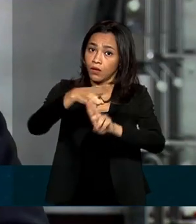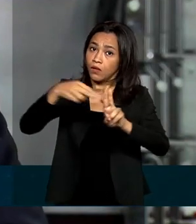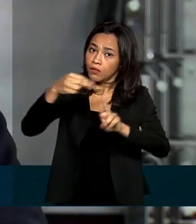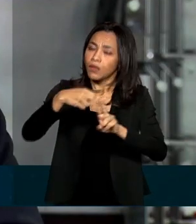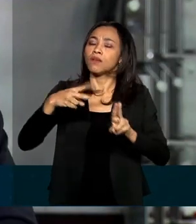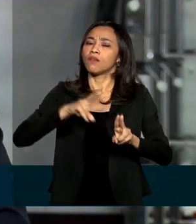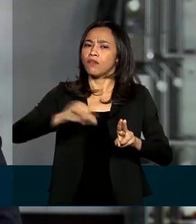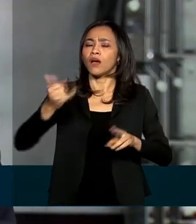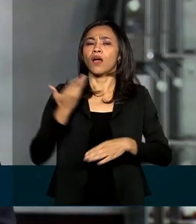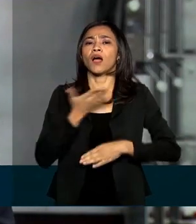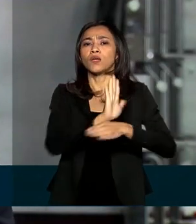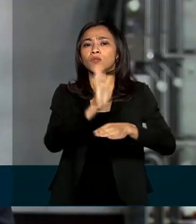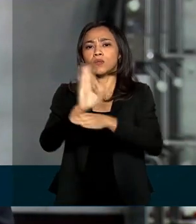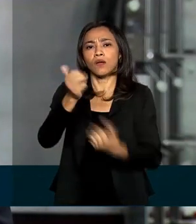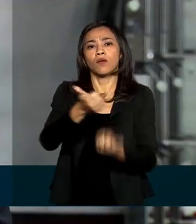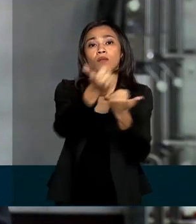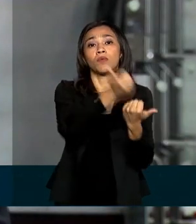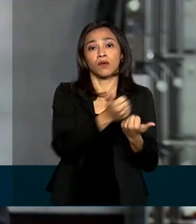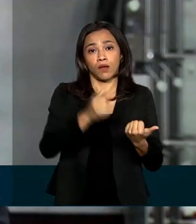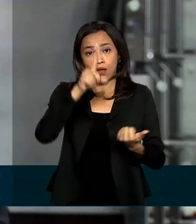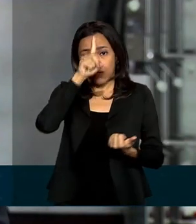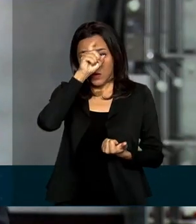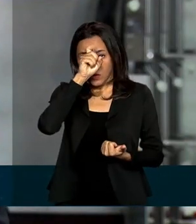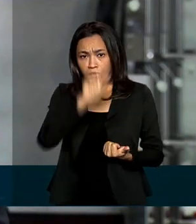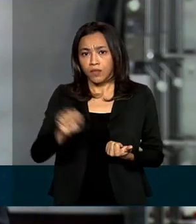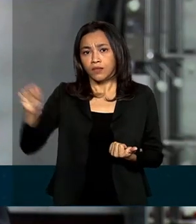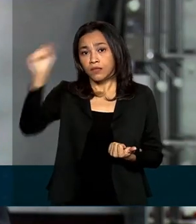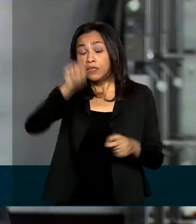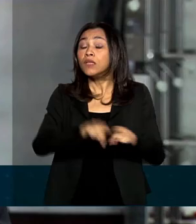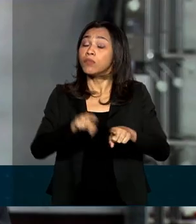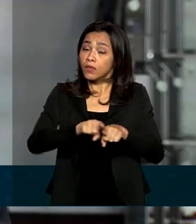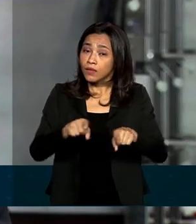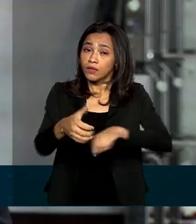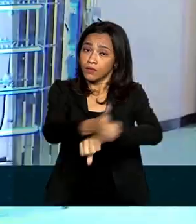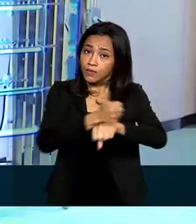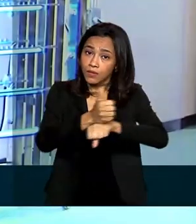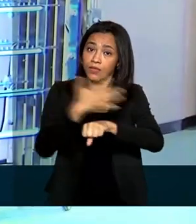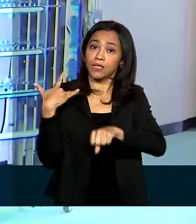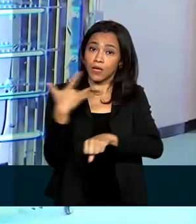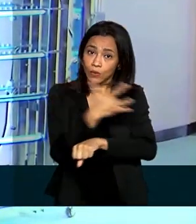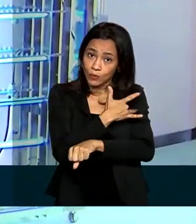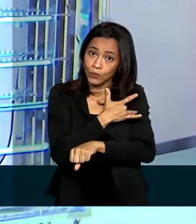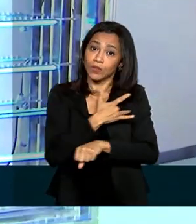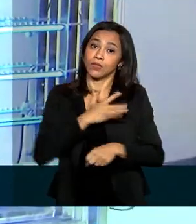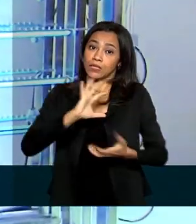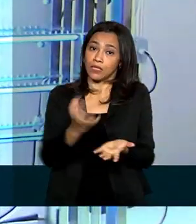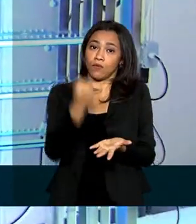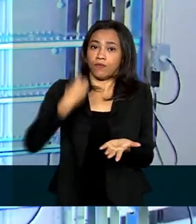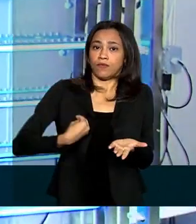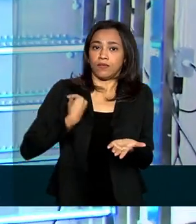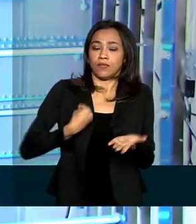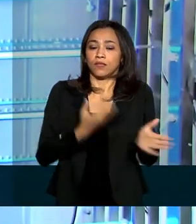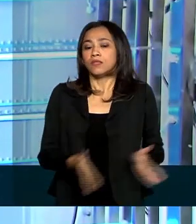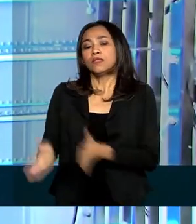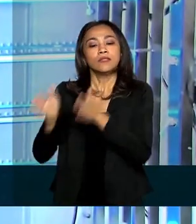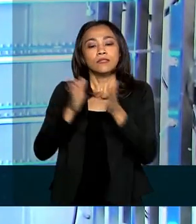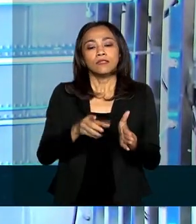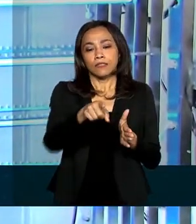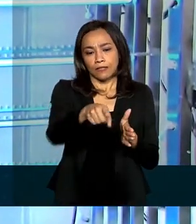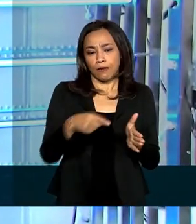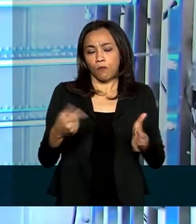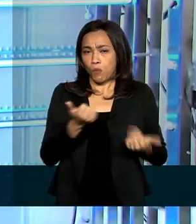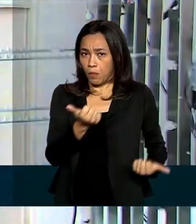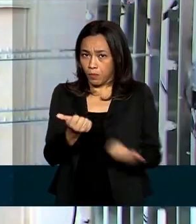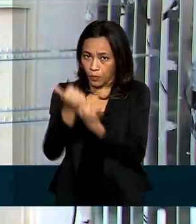os hospitais, certamente vai ajudar esses profissionais de saúde a salvarem vidas. Além do apoio do Ministério da Ciência,